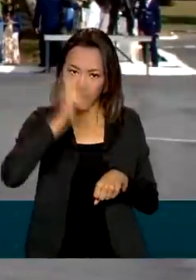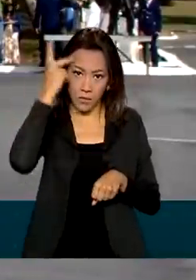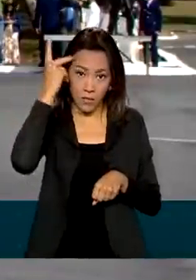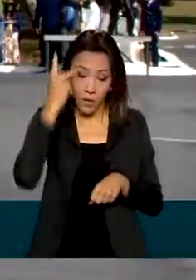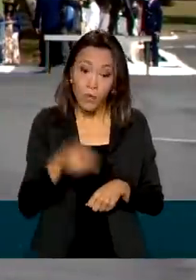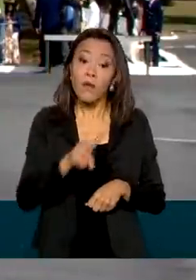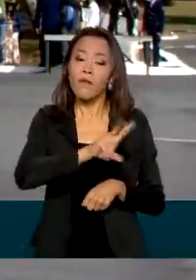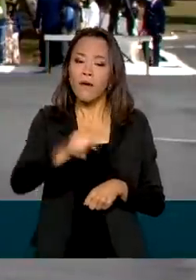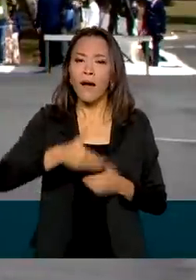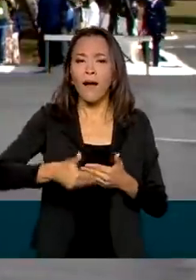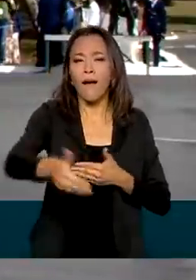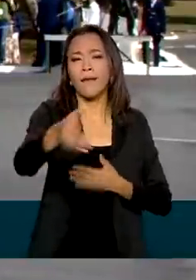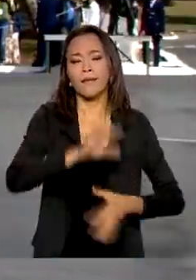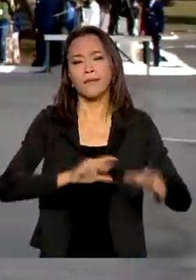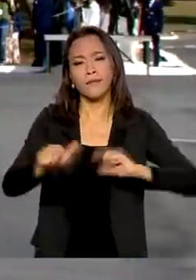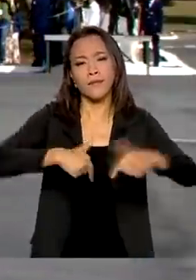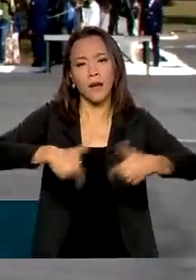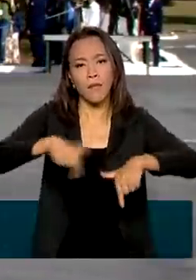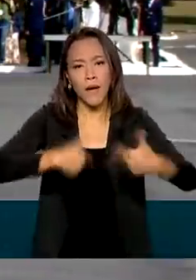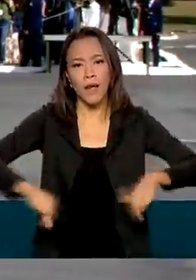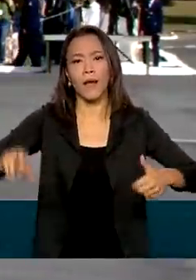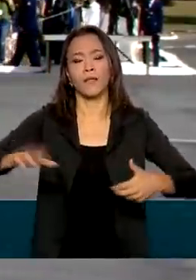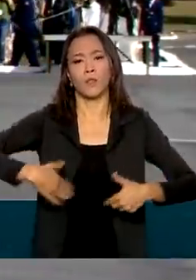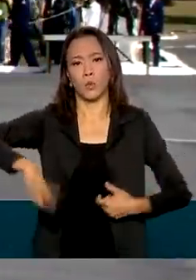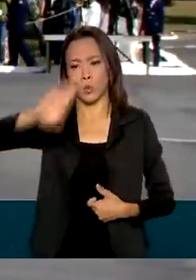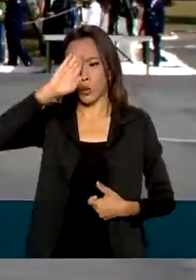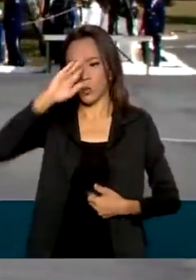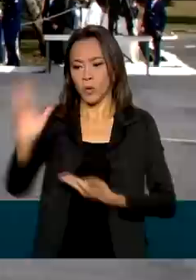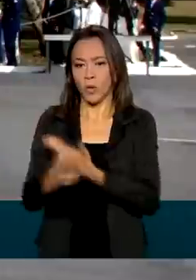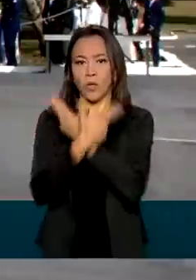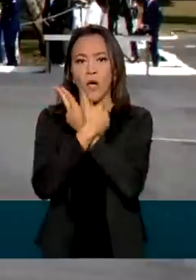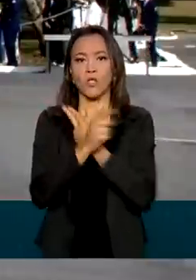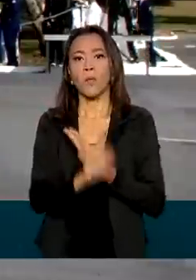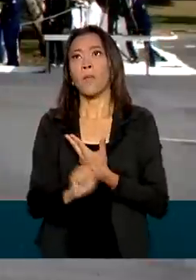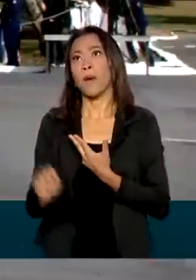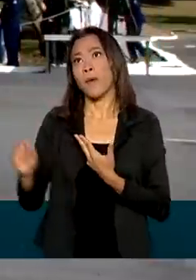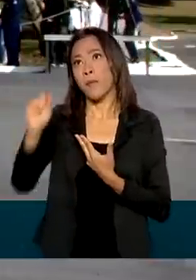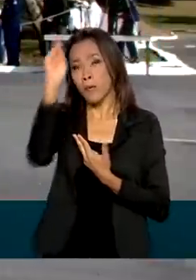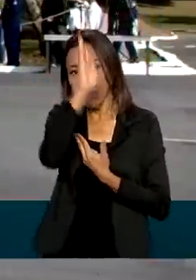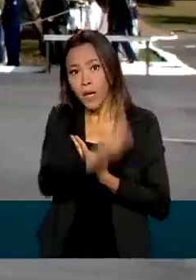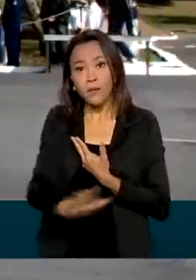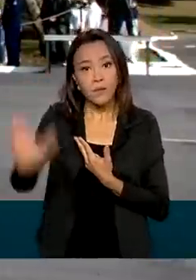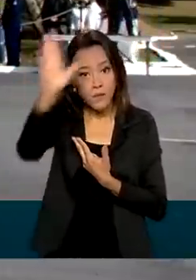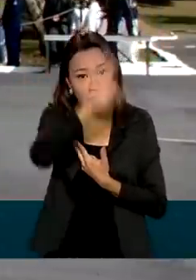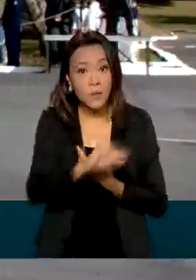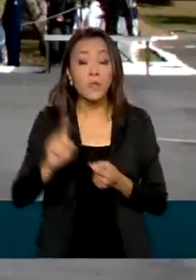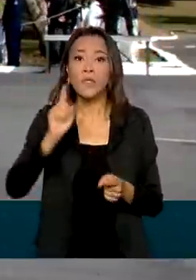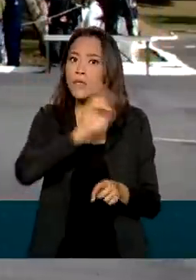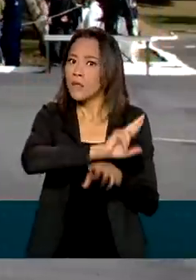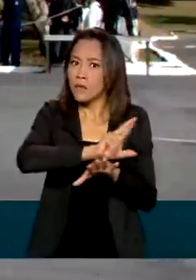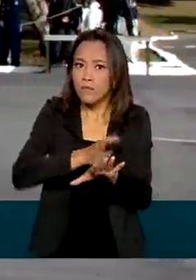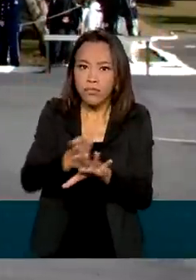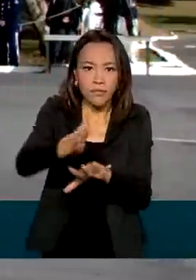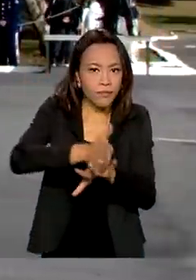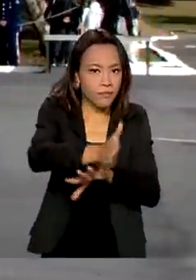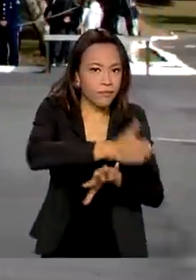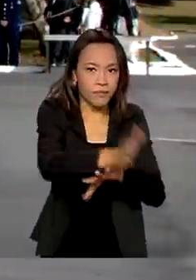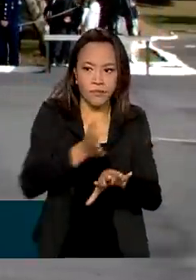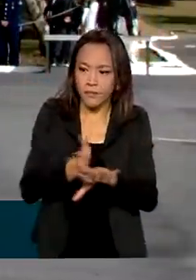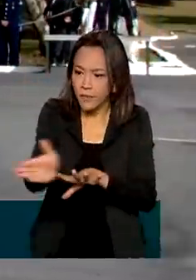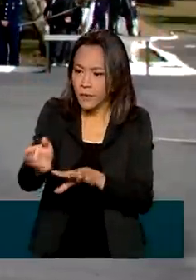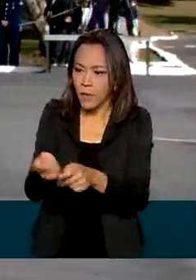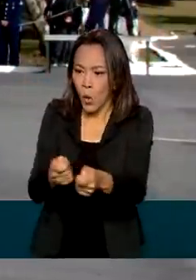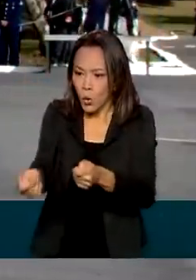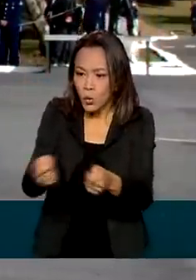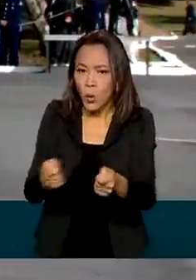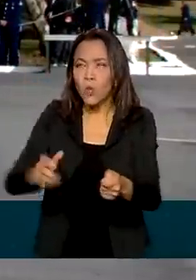organizações militares do Comando da Aeronáutica espalhadas por todo o Brasil e atuar nas mais diversas áreas, como controle